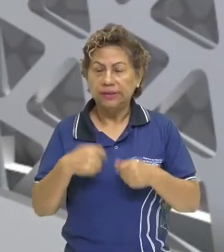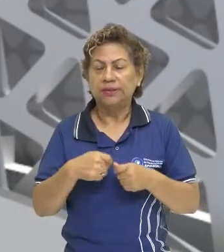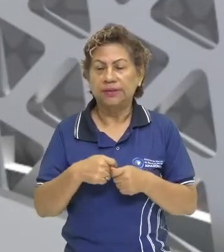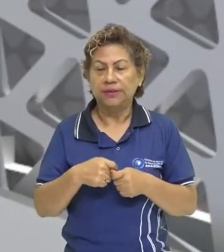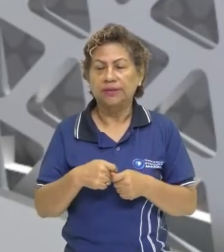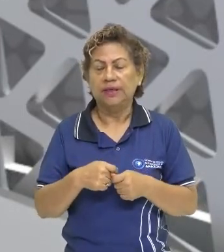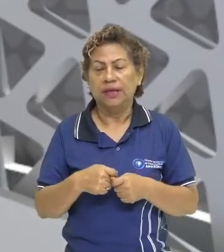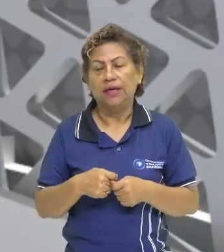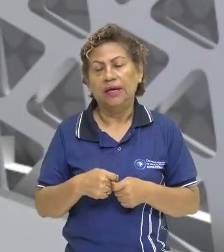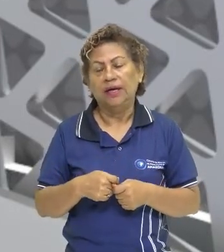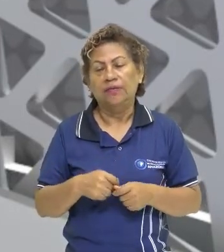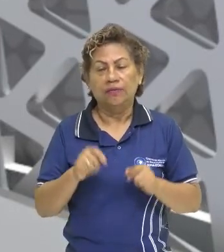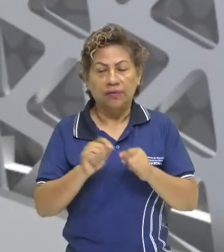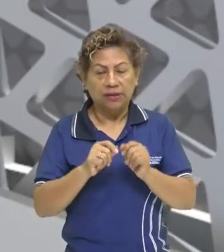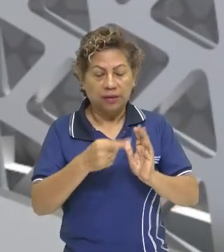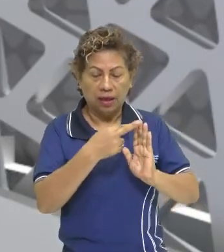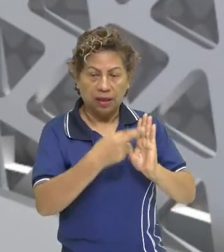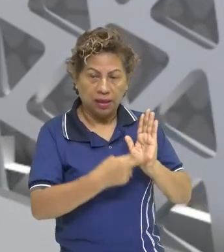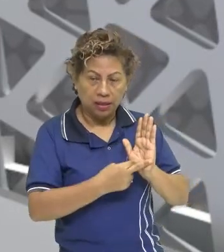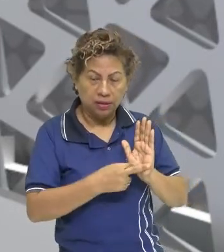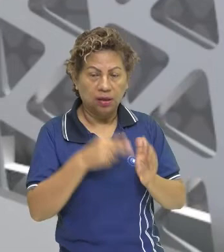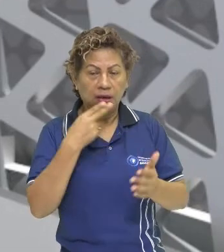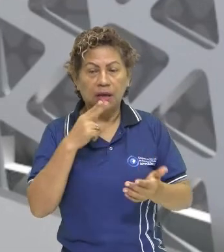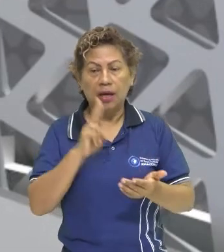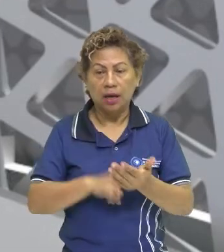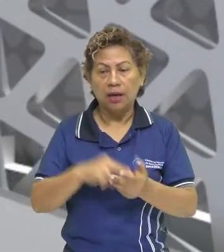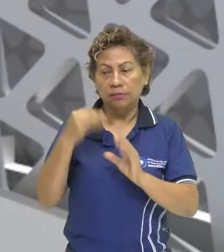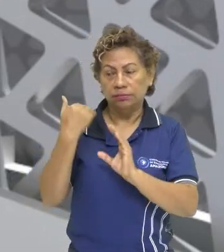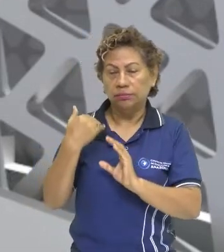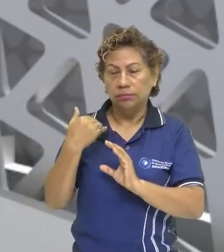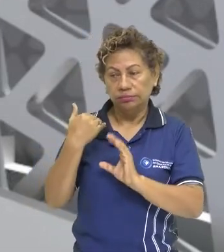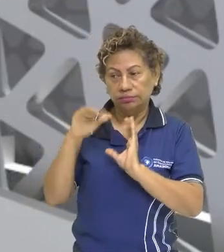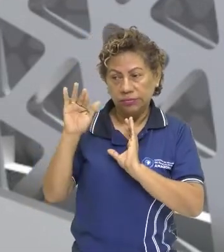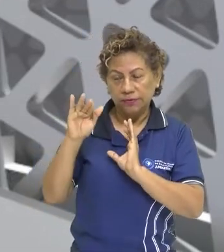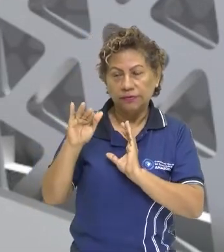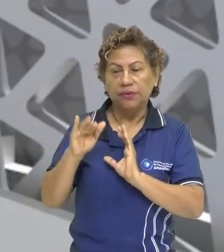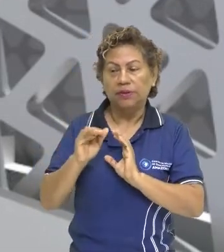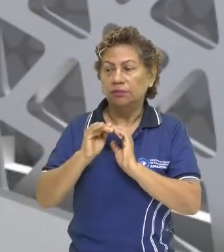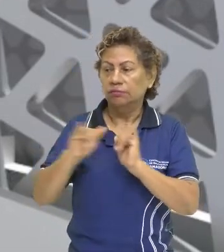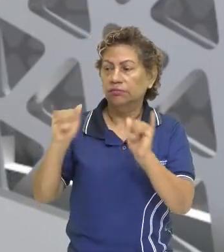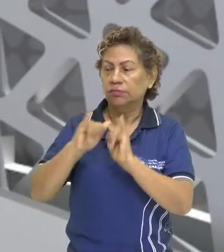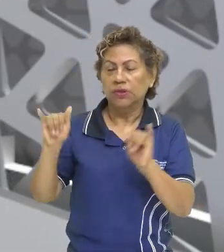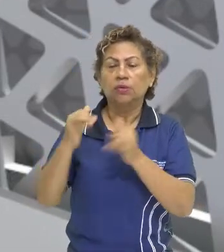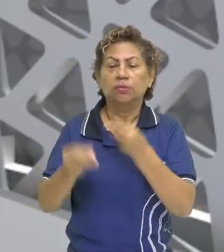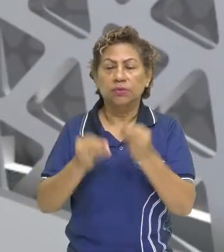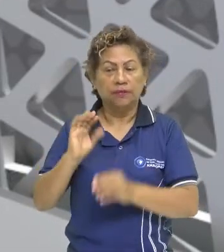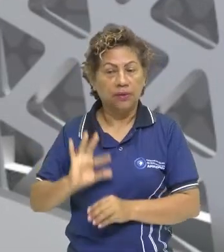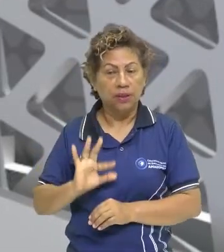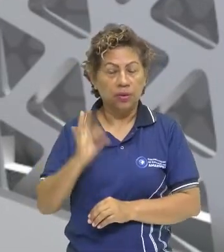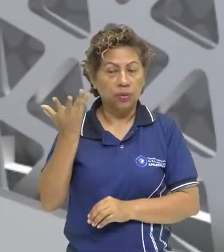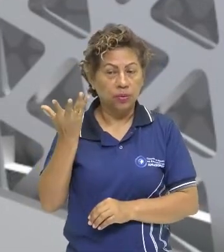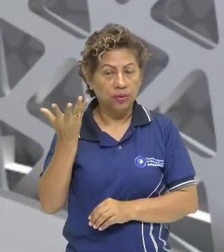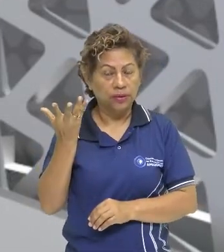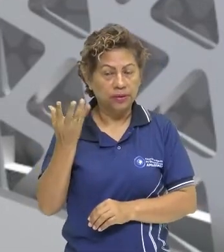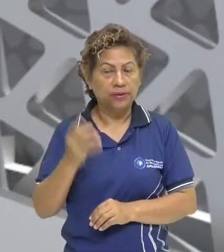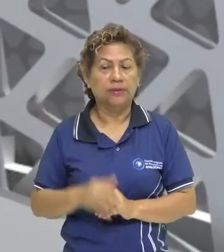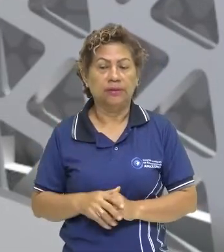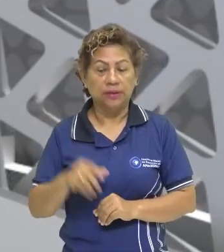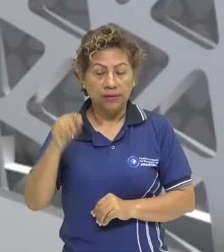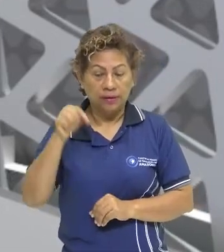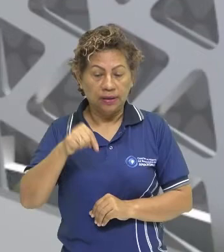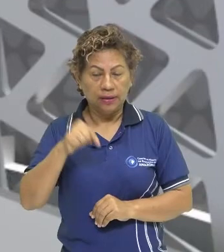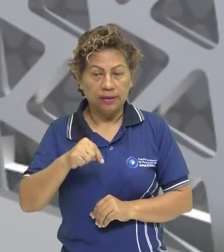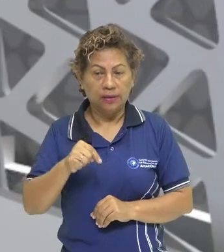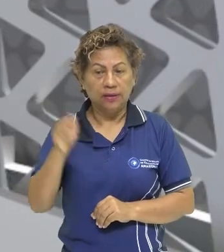relatórios, cartas, para enviar notícias de como ia o andamento do objetivo de viagem